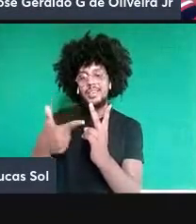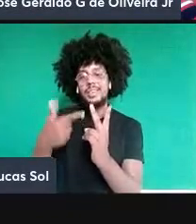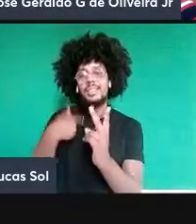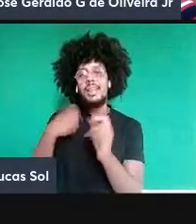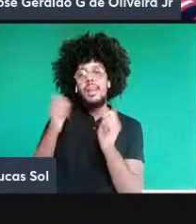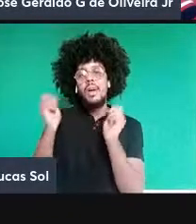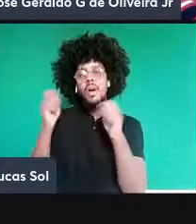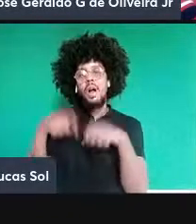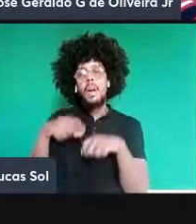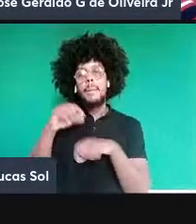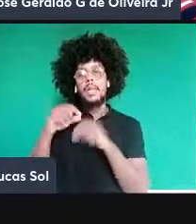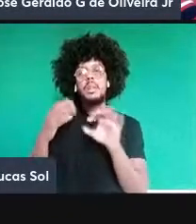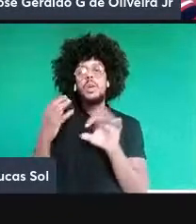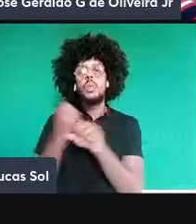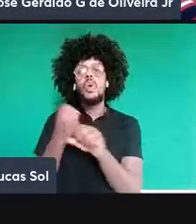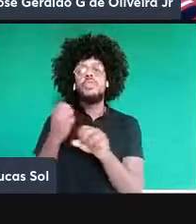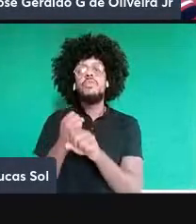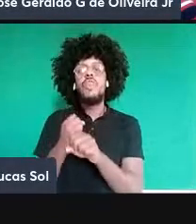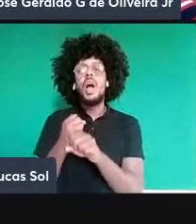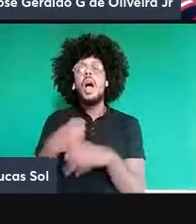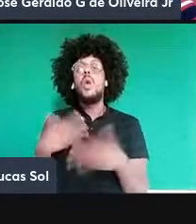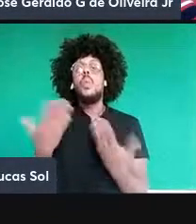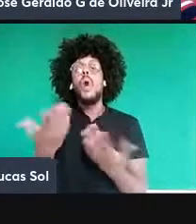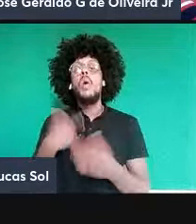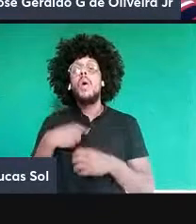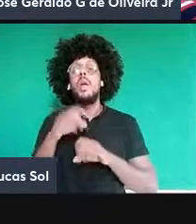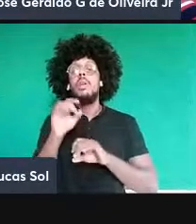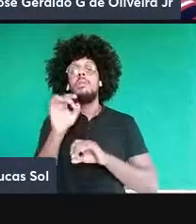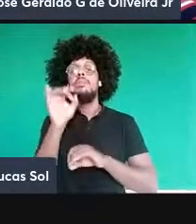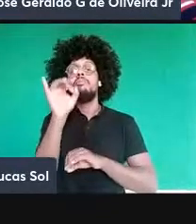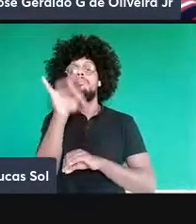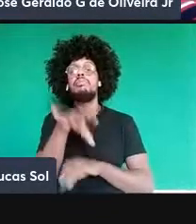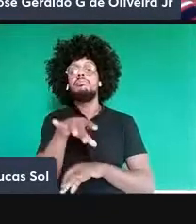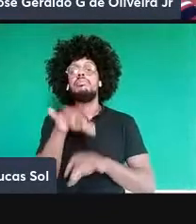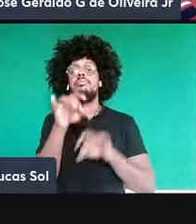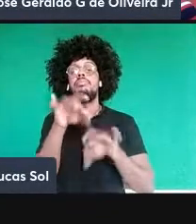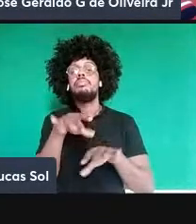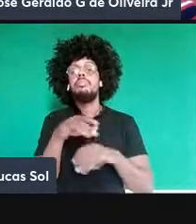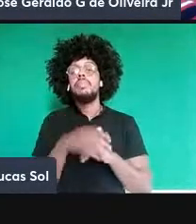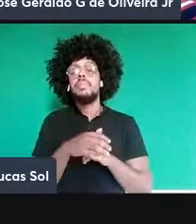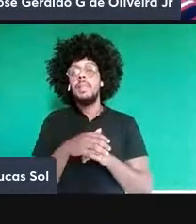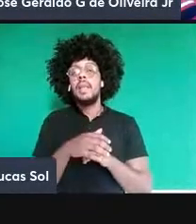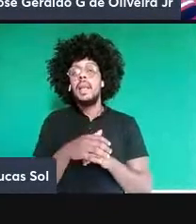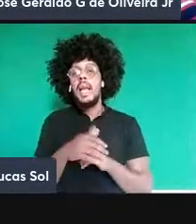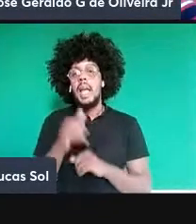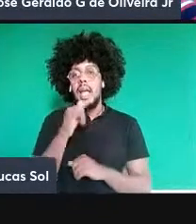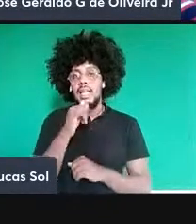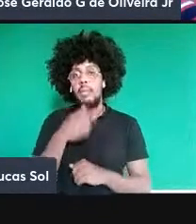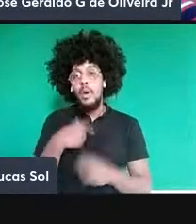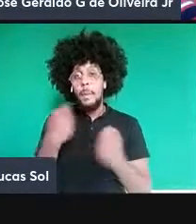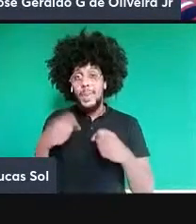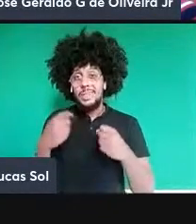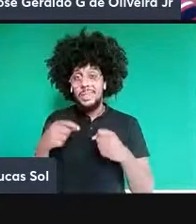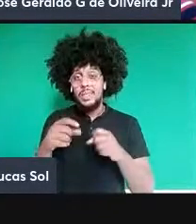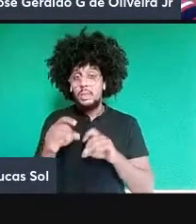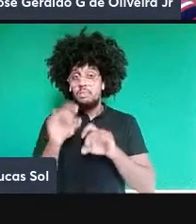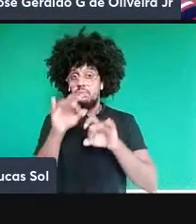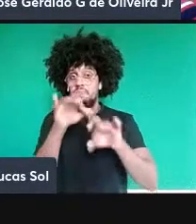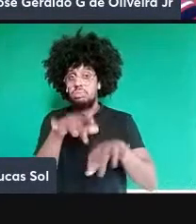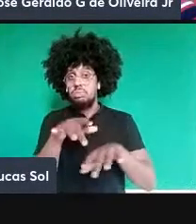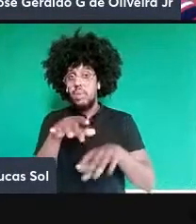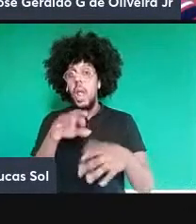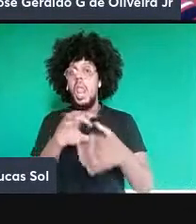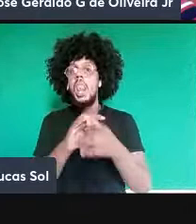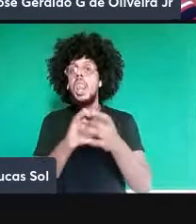abrir mão por exemplo do livre arbítrio. Será que eu preciso abrir mão completamente do meu livre arbítrio para